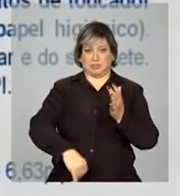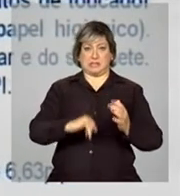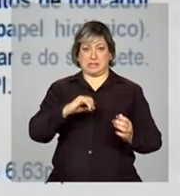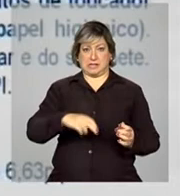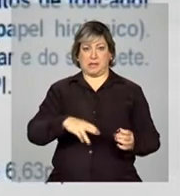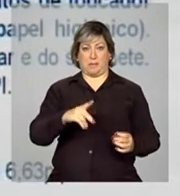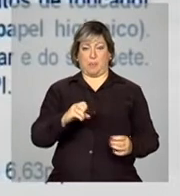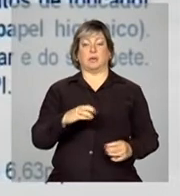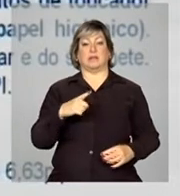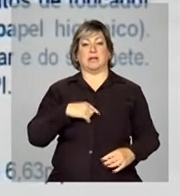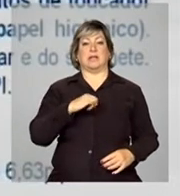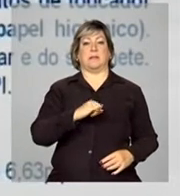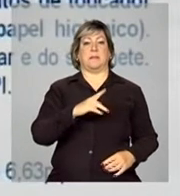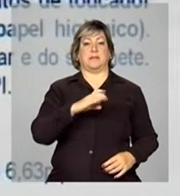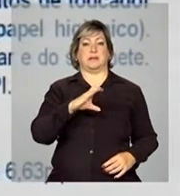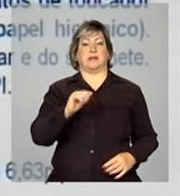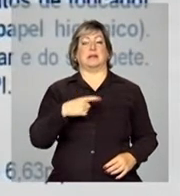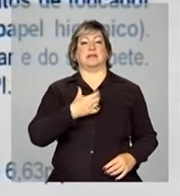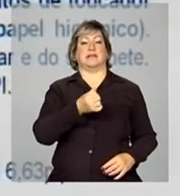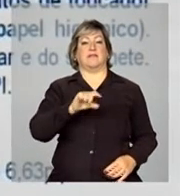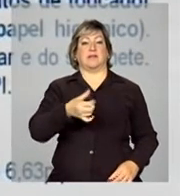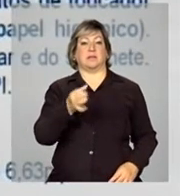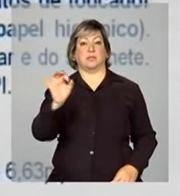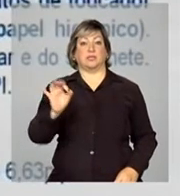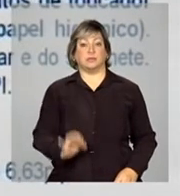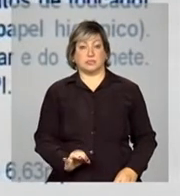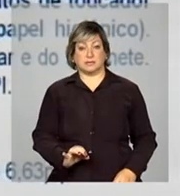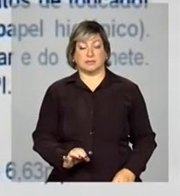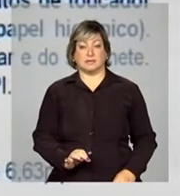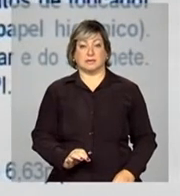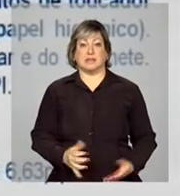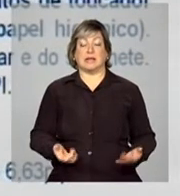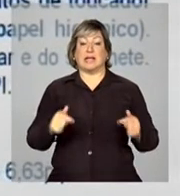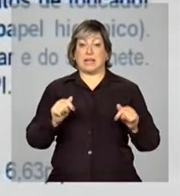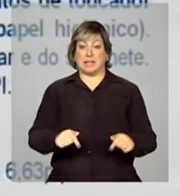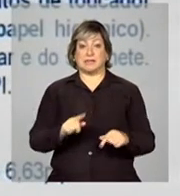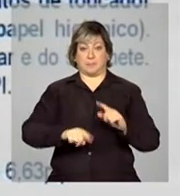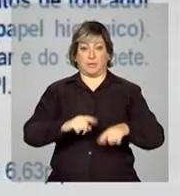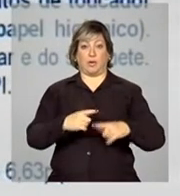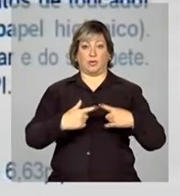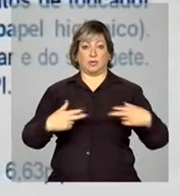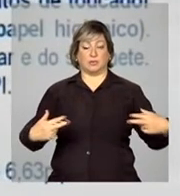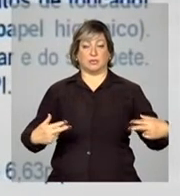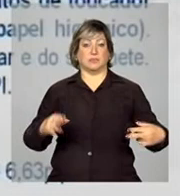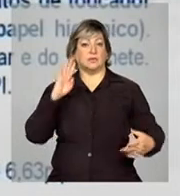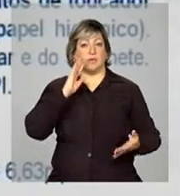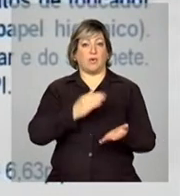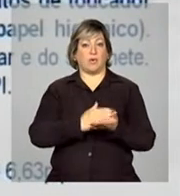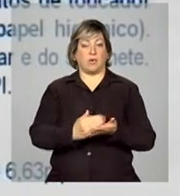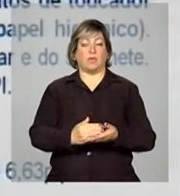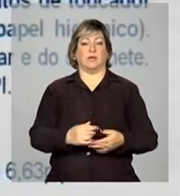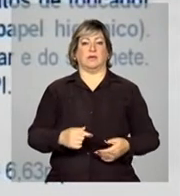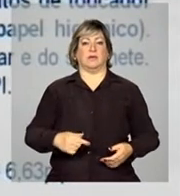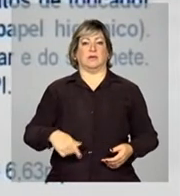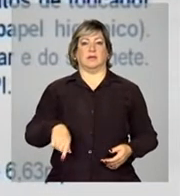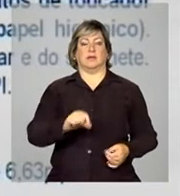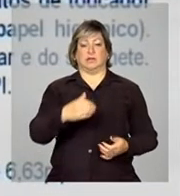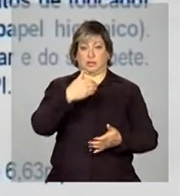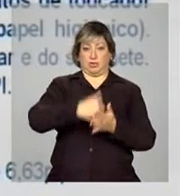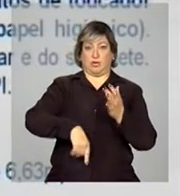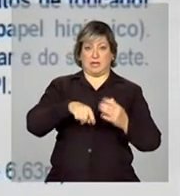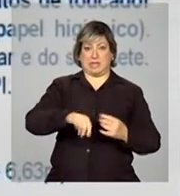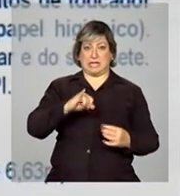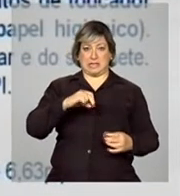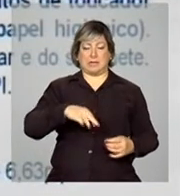IPCA de 6,6%. E, em princípio, esses produtos que foram objeto dessa desoneração